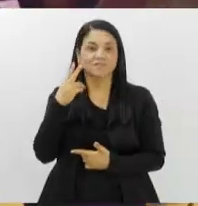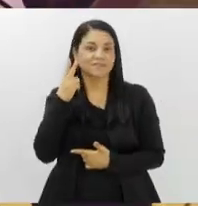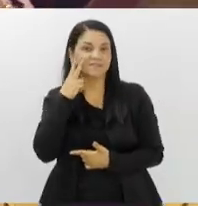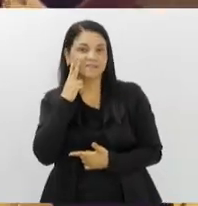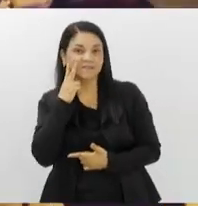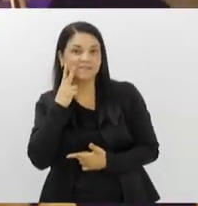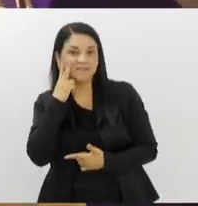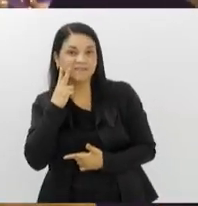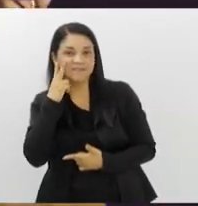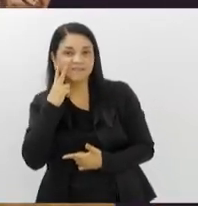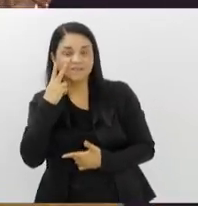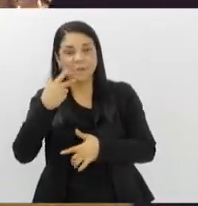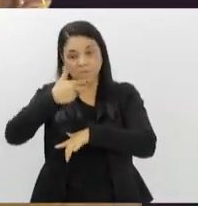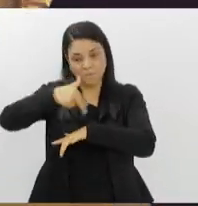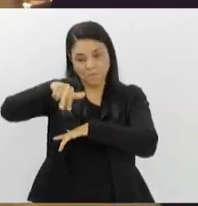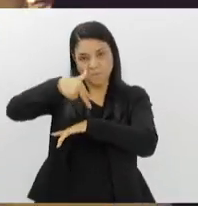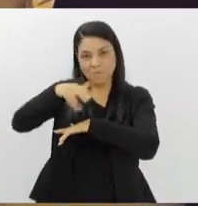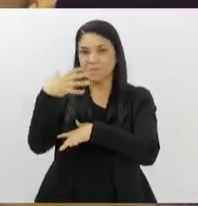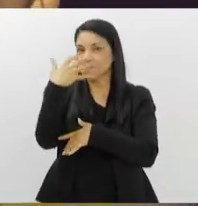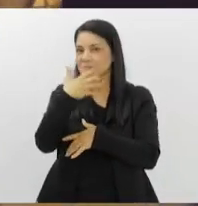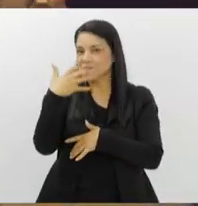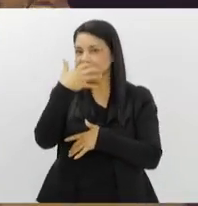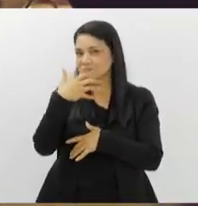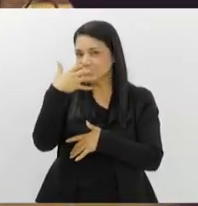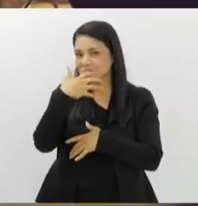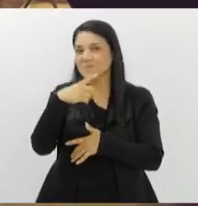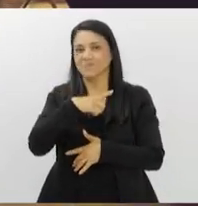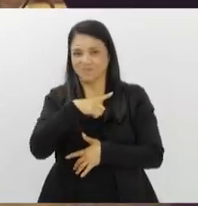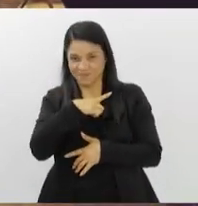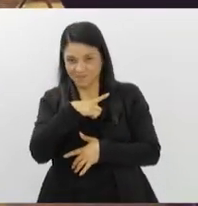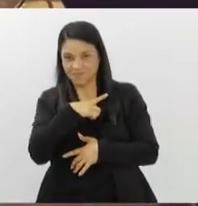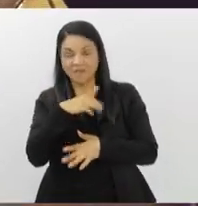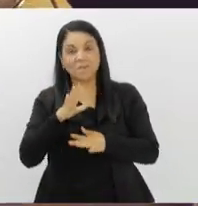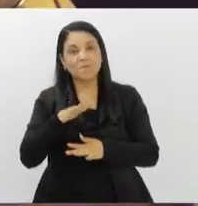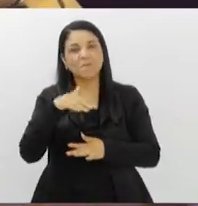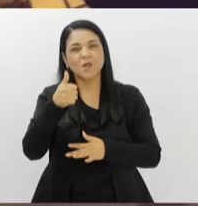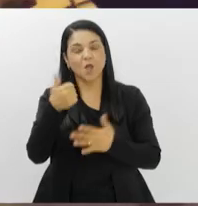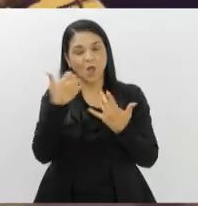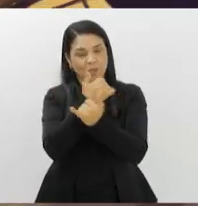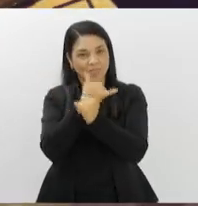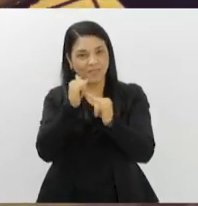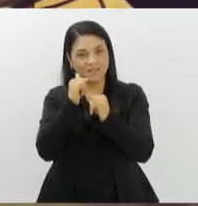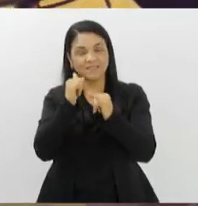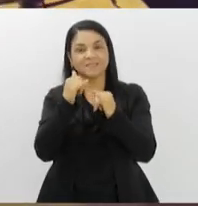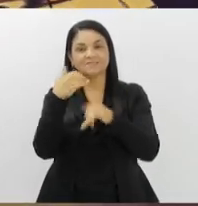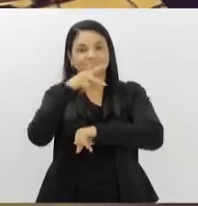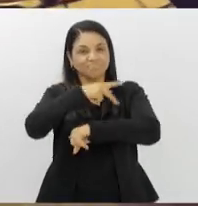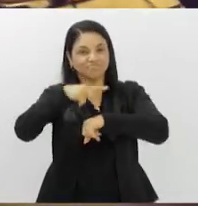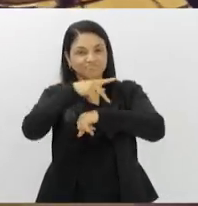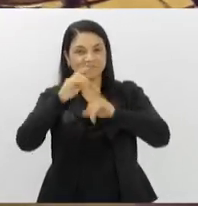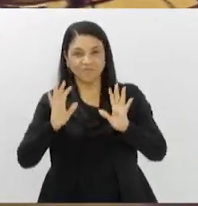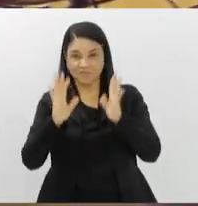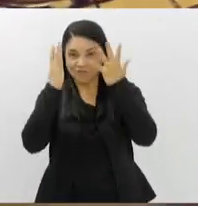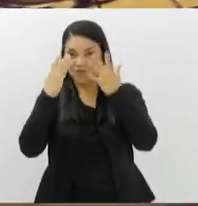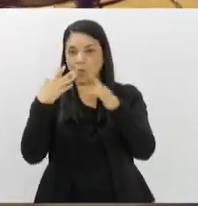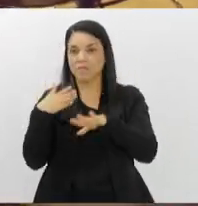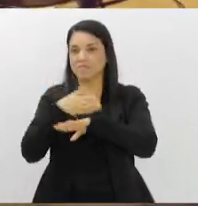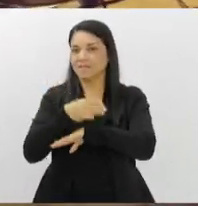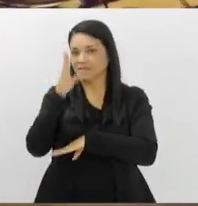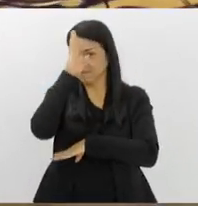embalados por música e dança típicas. E o melhor, o Italianissimo tem entrada gratuita.